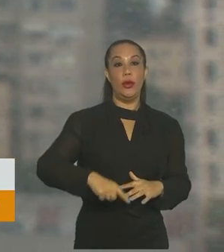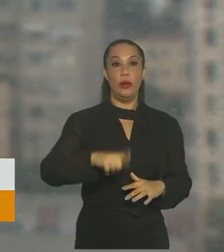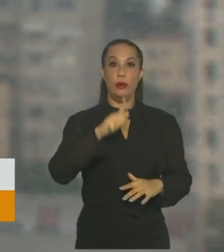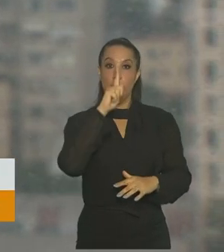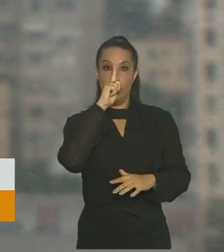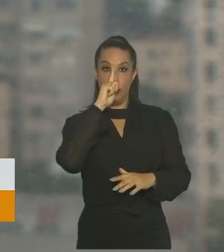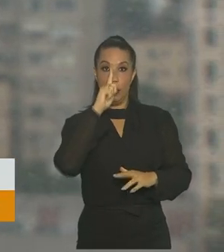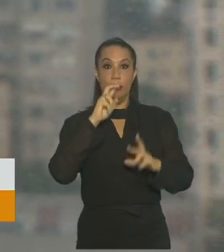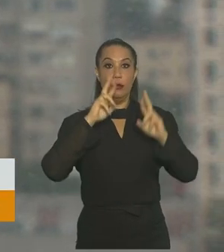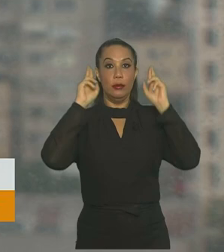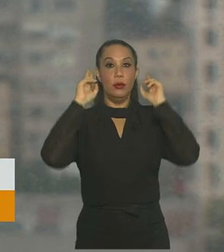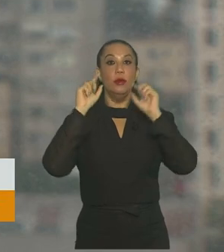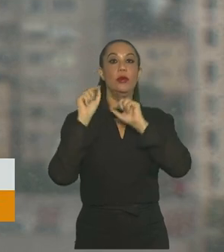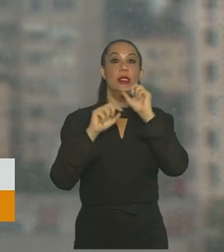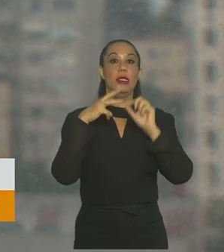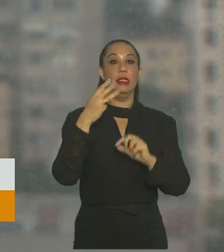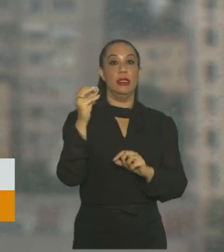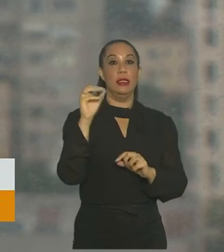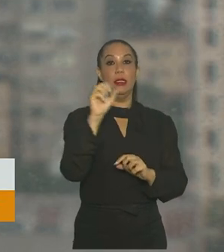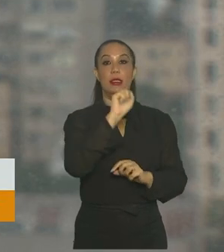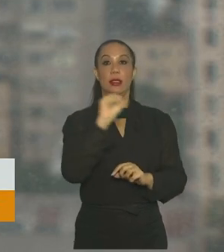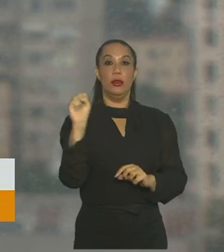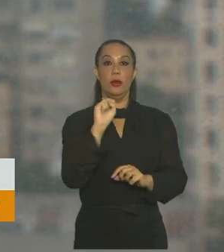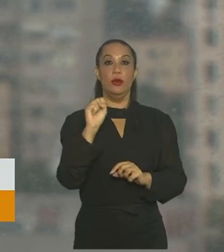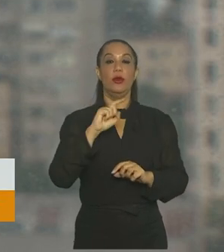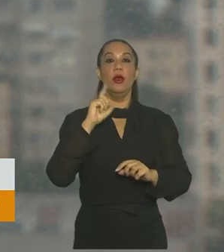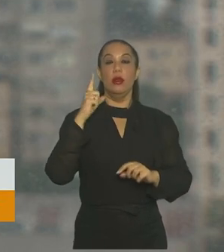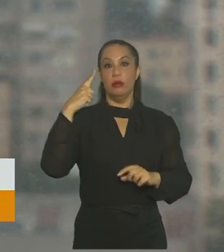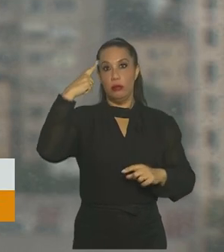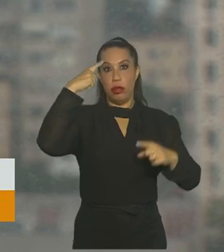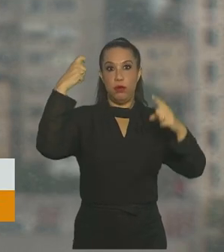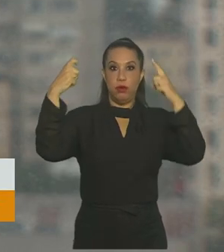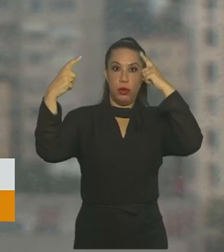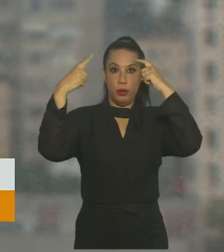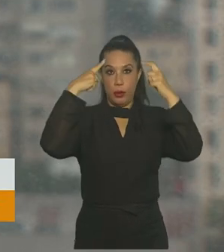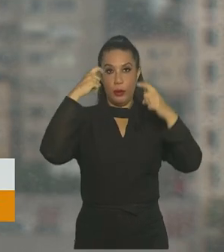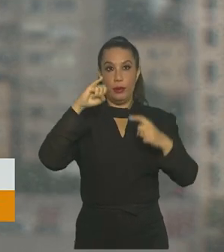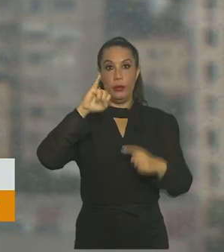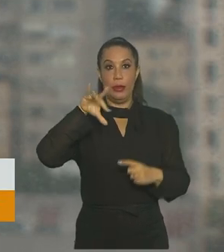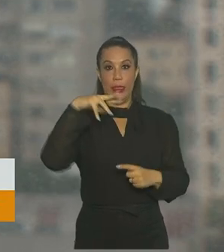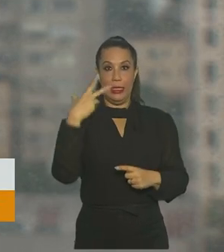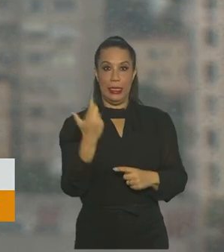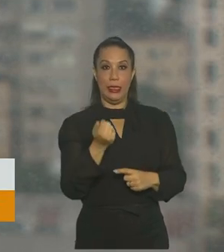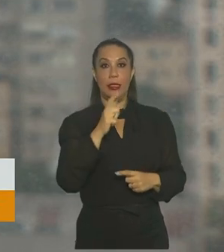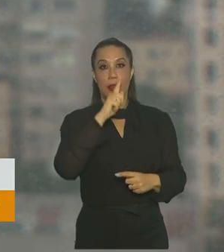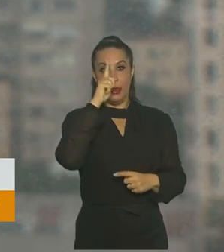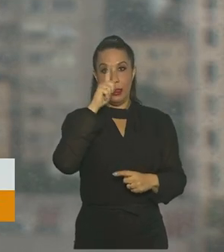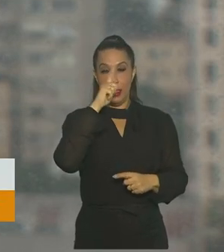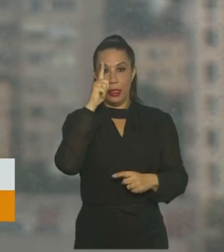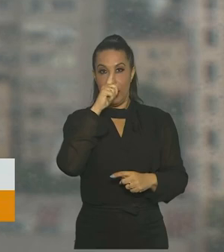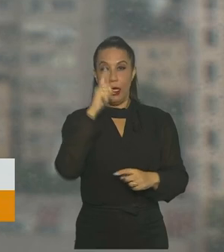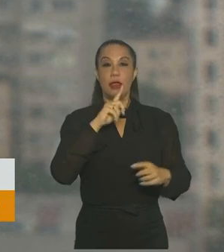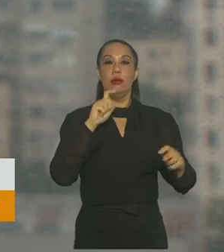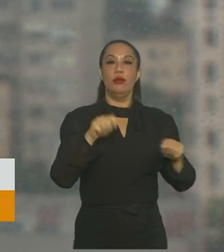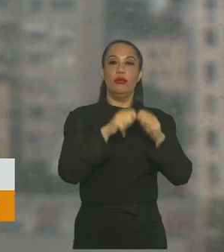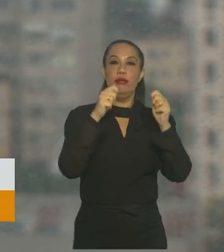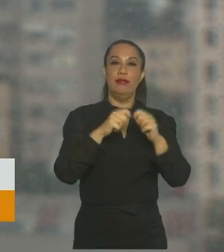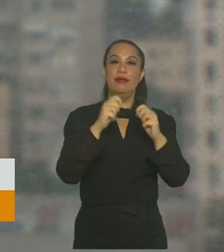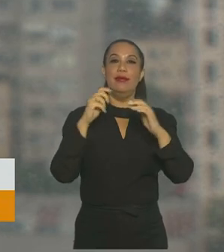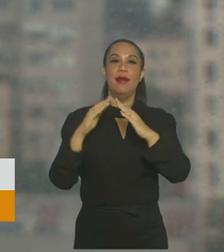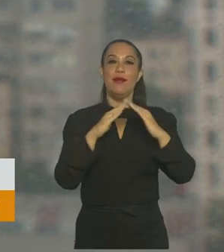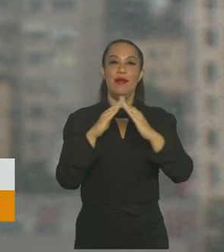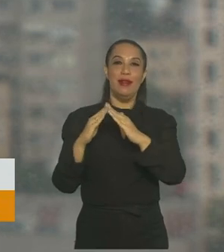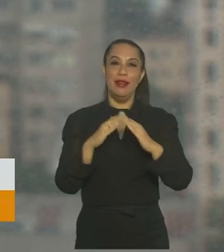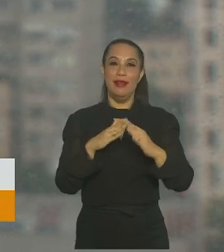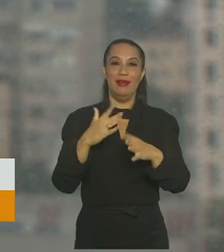Grécia e durou aproximadamente 30 segundos. Ele foi mais violento nas ilhas gregas e atingiu vilas e cidades em todo o